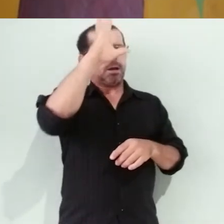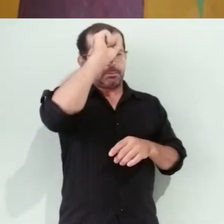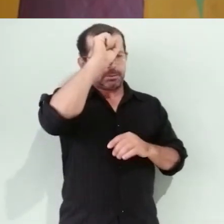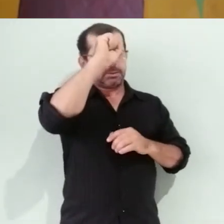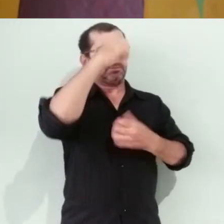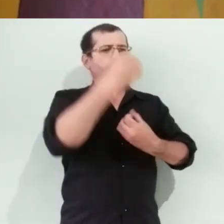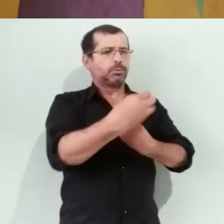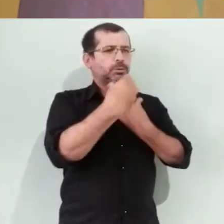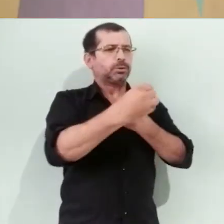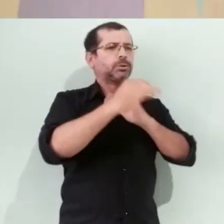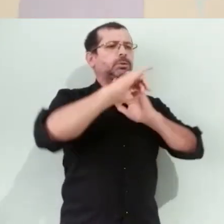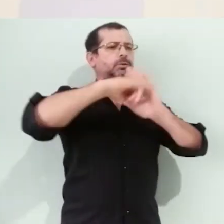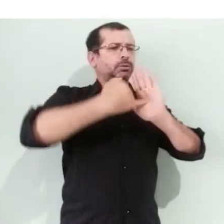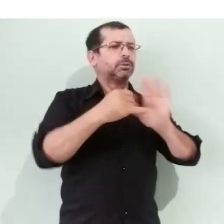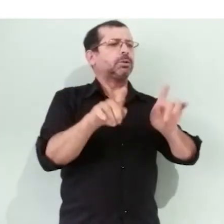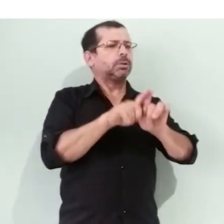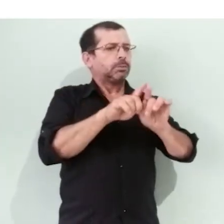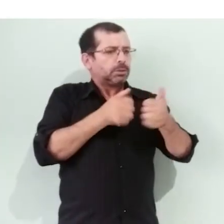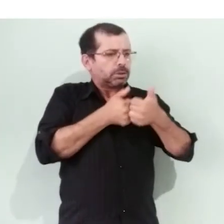um pouco seus exemplos.